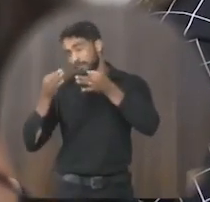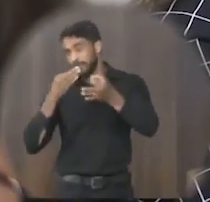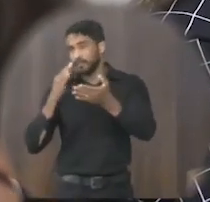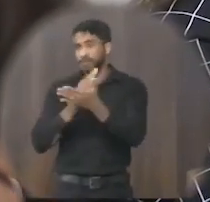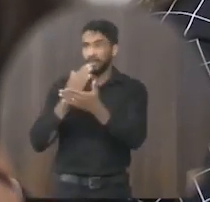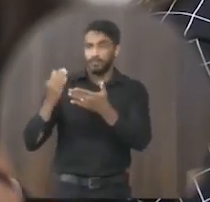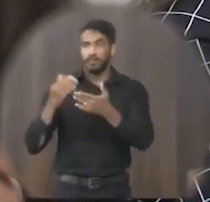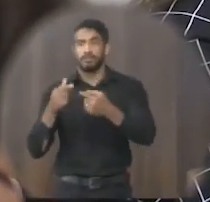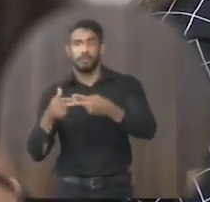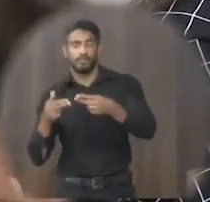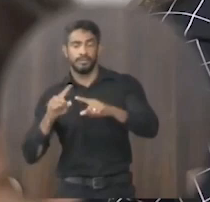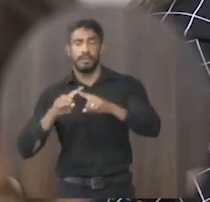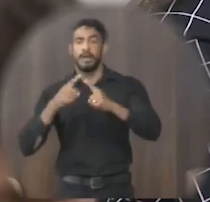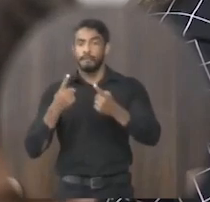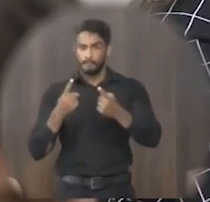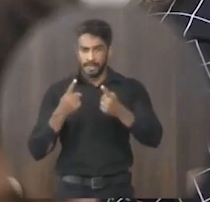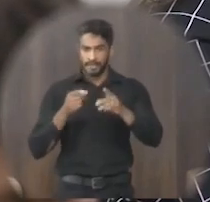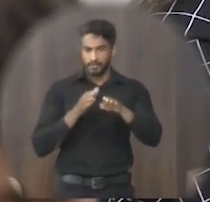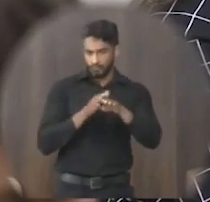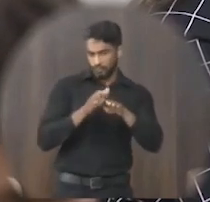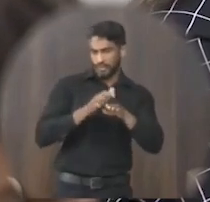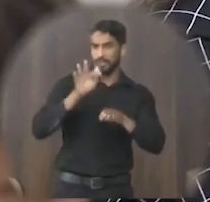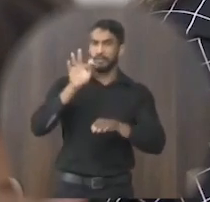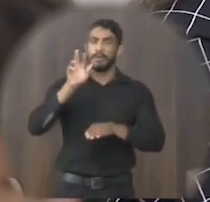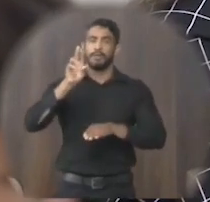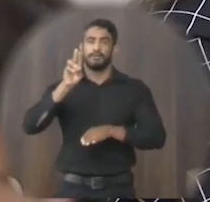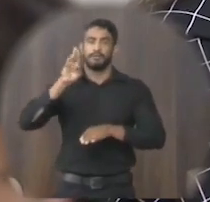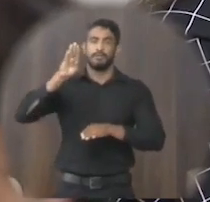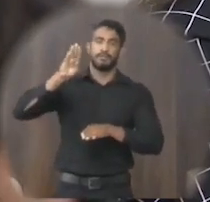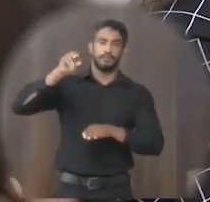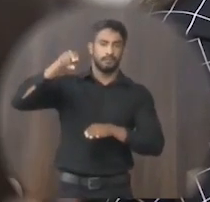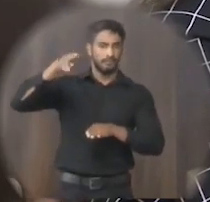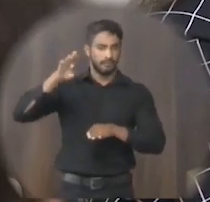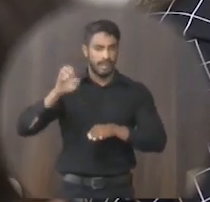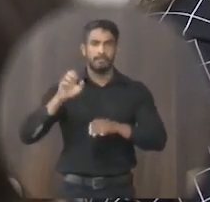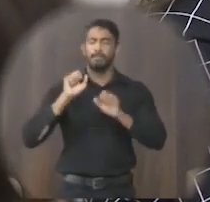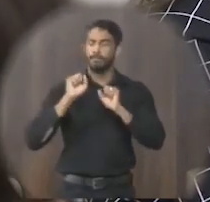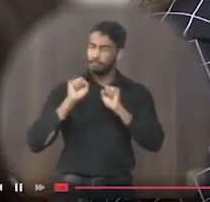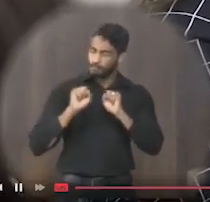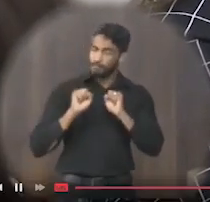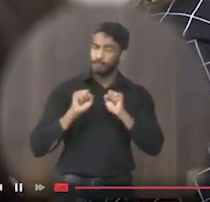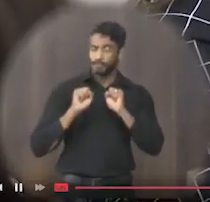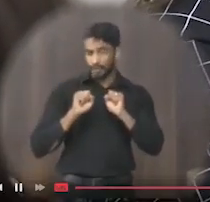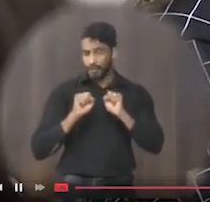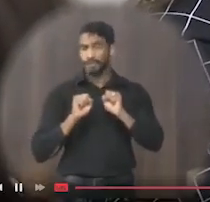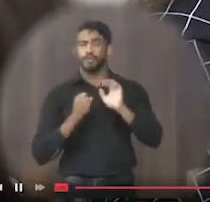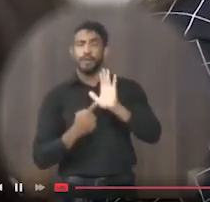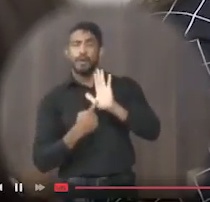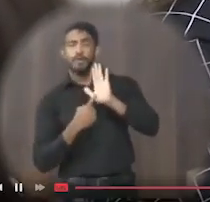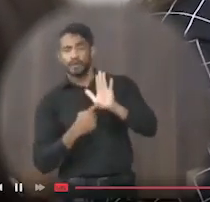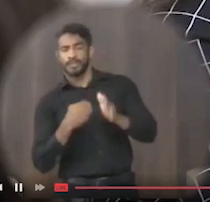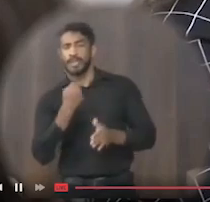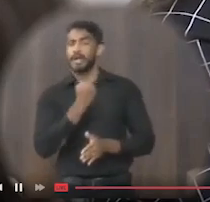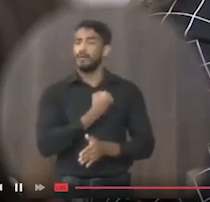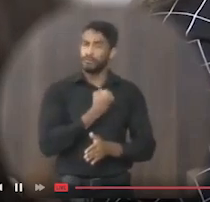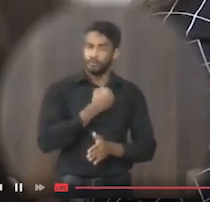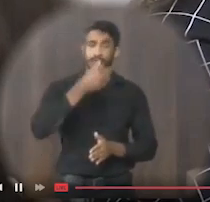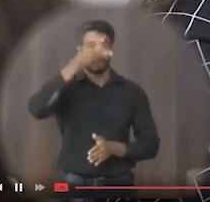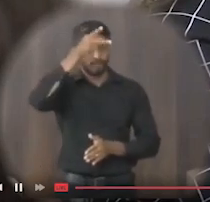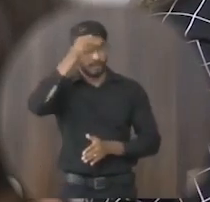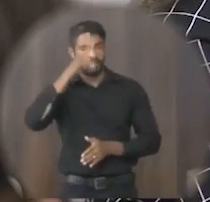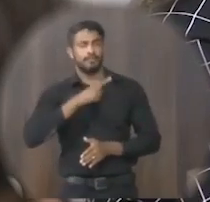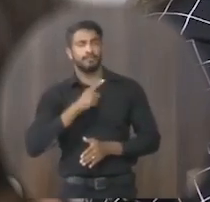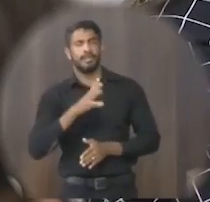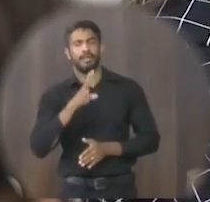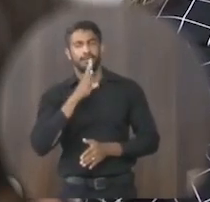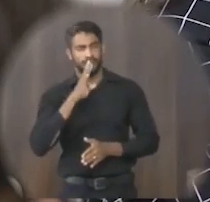o conselho do Fundeb juntamente com o prefeito já podem decidir vão mostrar números o prefeito já tem conhecimento